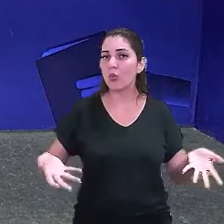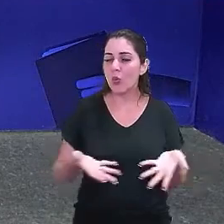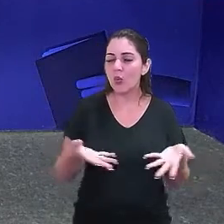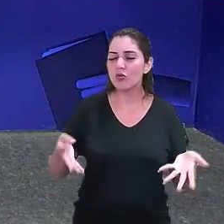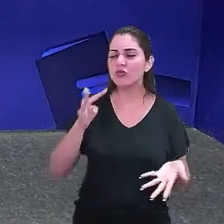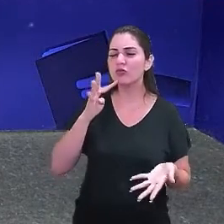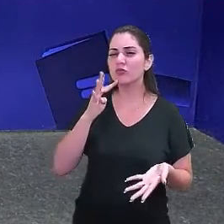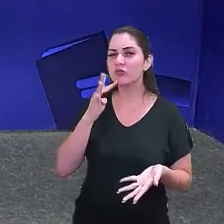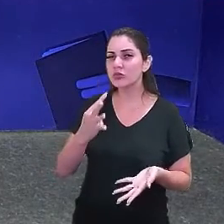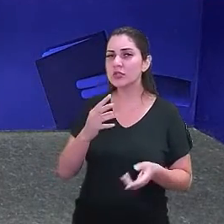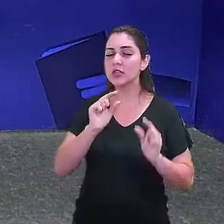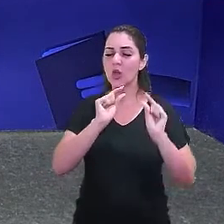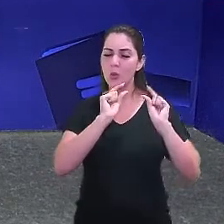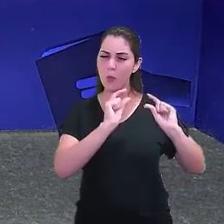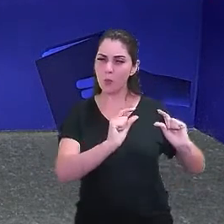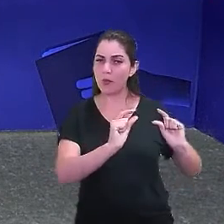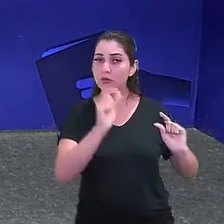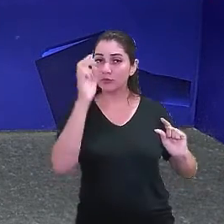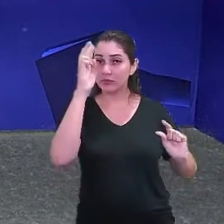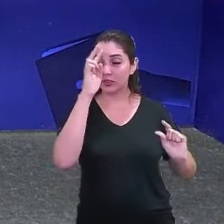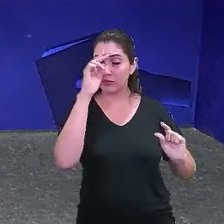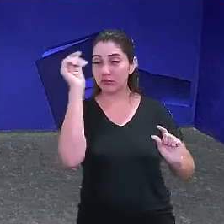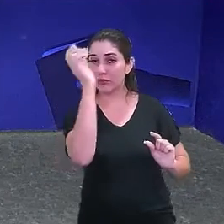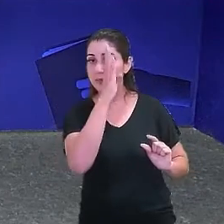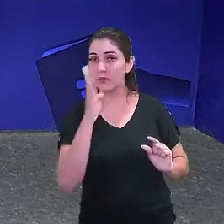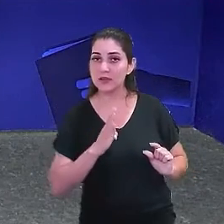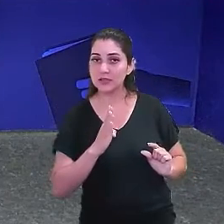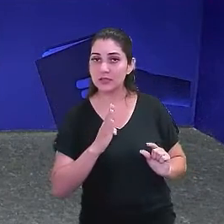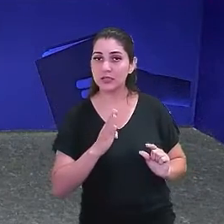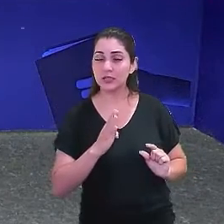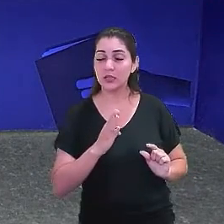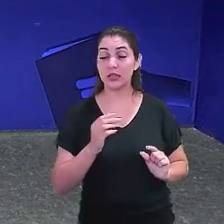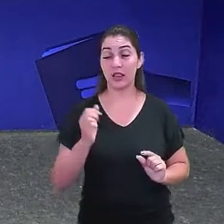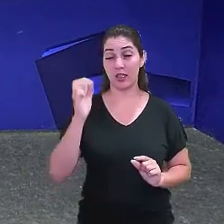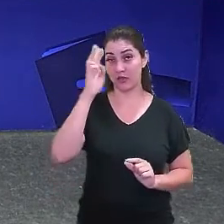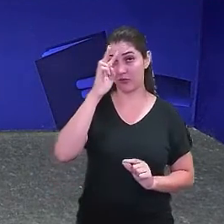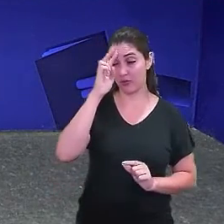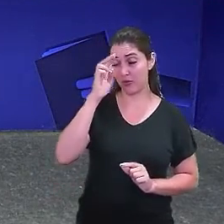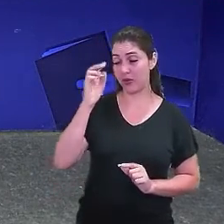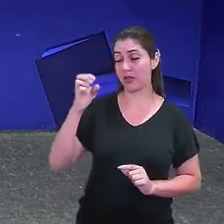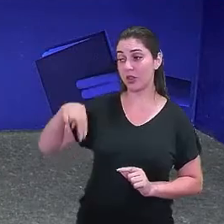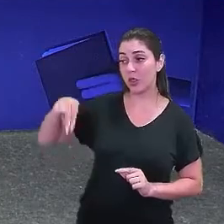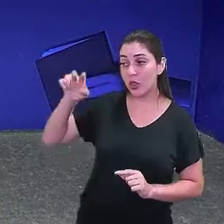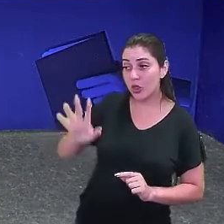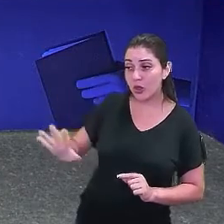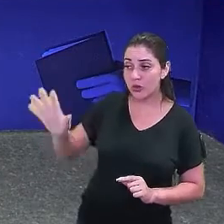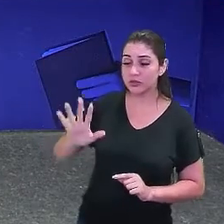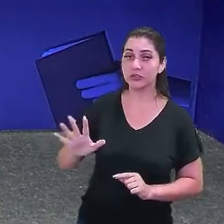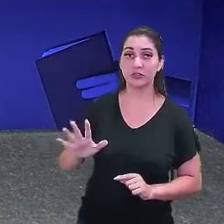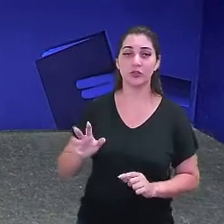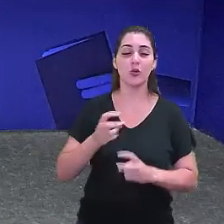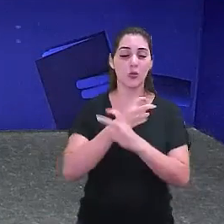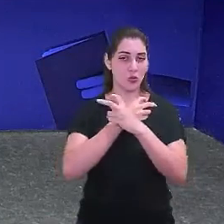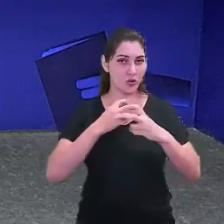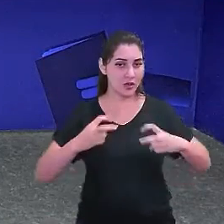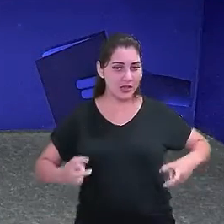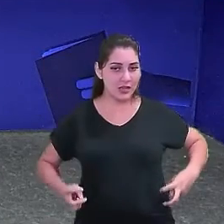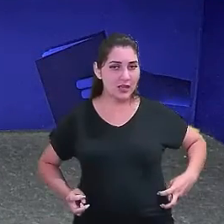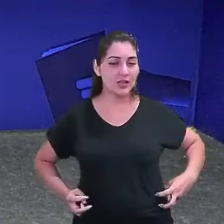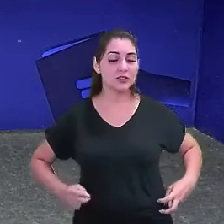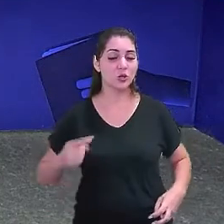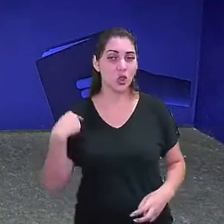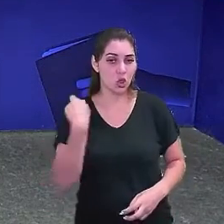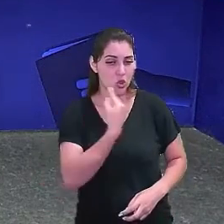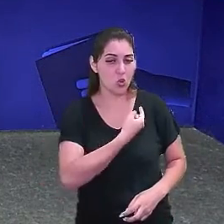essa parte da história brasileira, ou melhor, nordestina. Sim, o cangaço é fortemente nosso, nossa cultura do